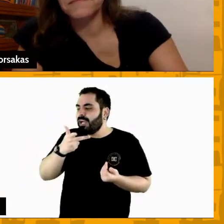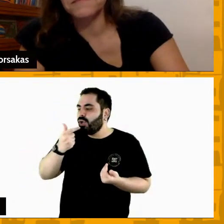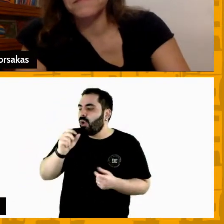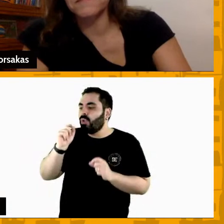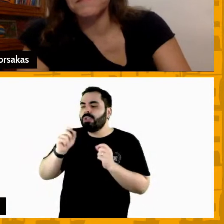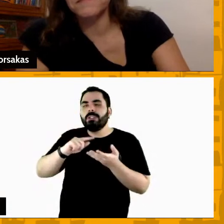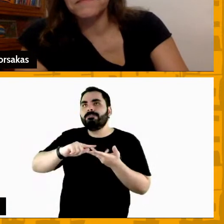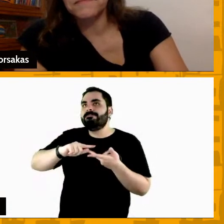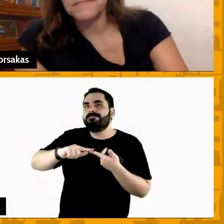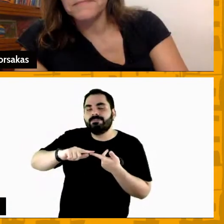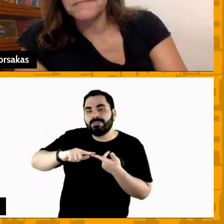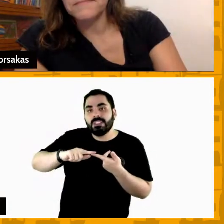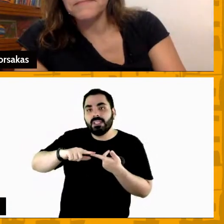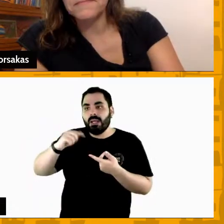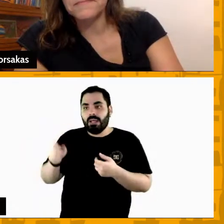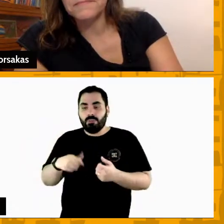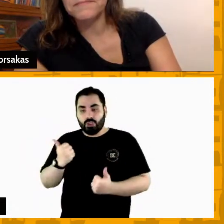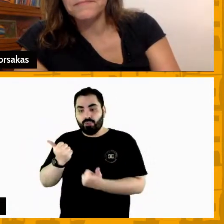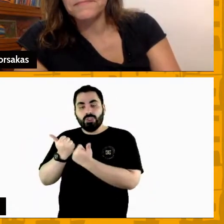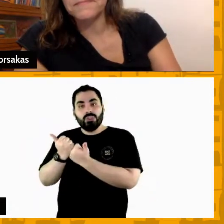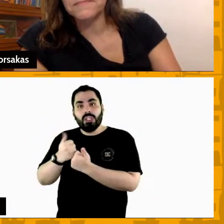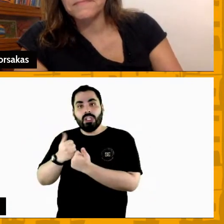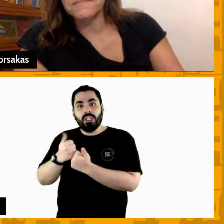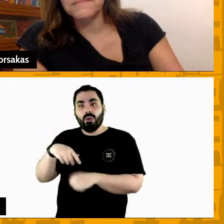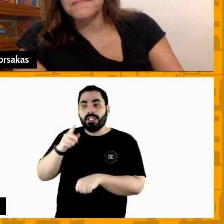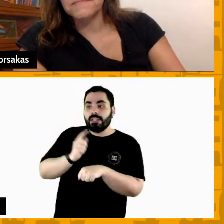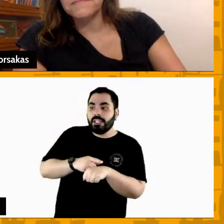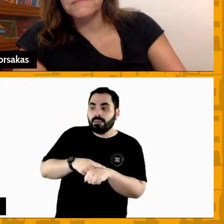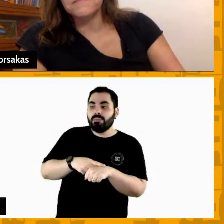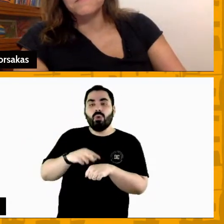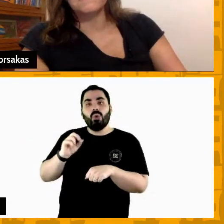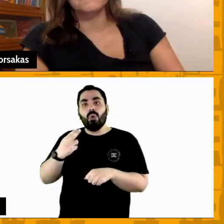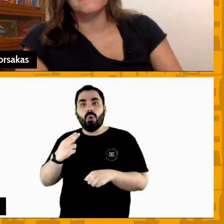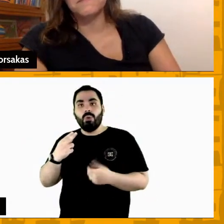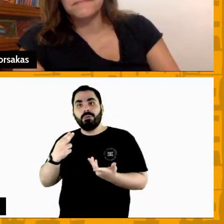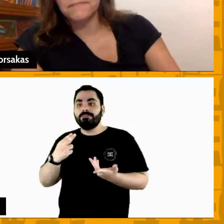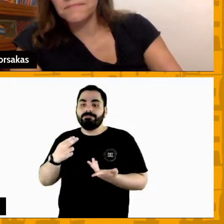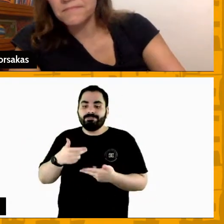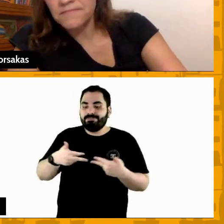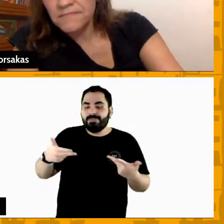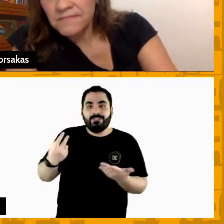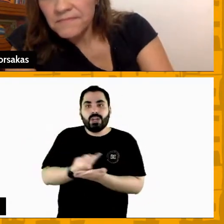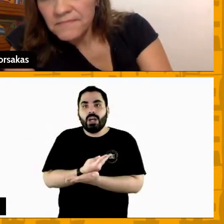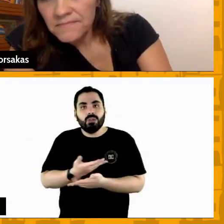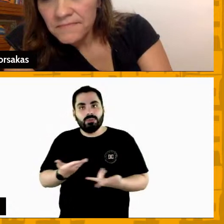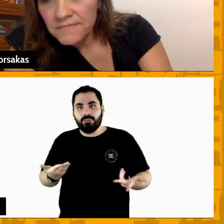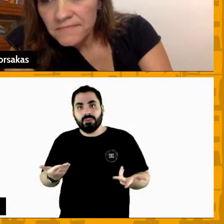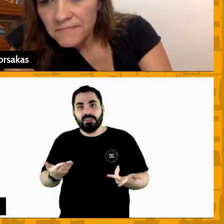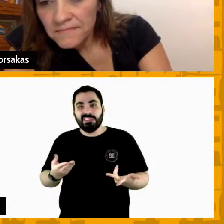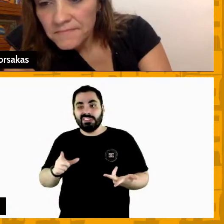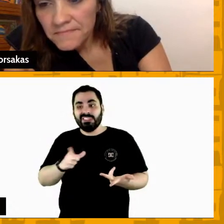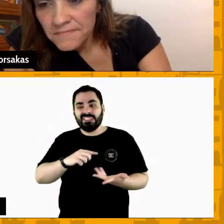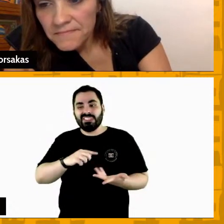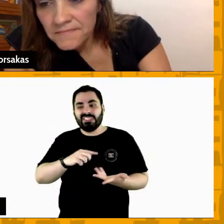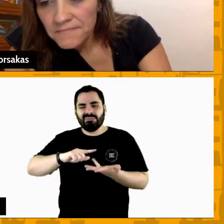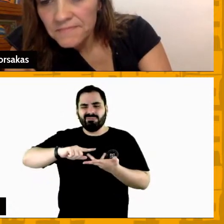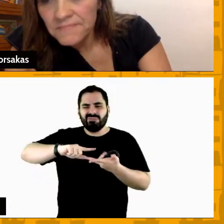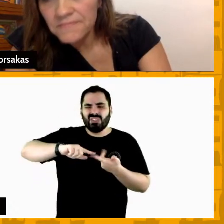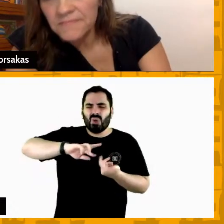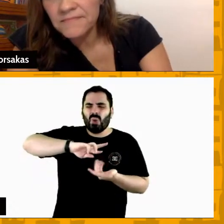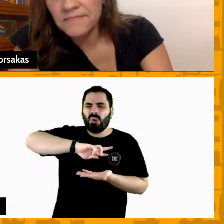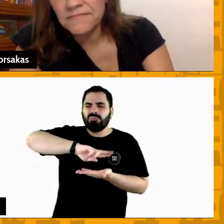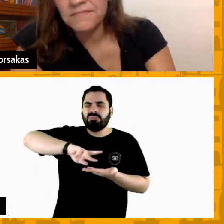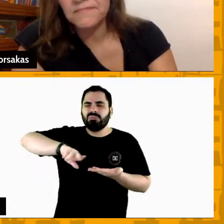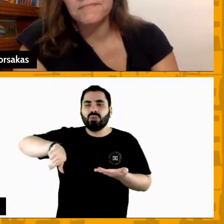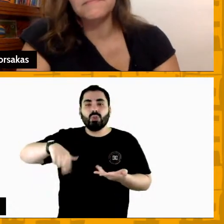melhor uma técnica de repente você tomar uma técnica e isso tudo envolve uma série de outros fatores e eu procuro como